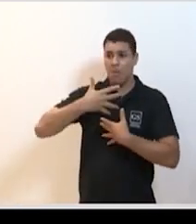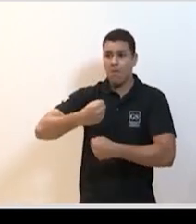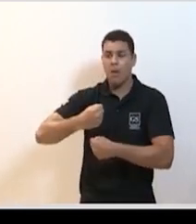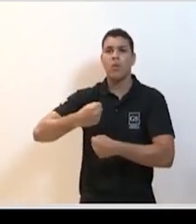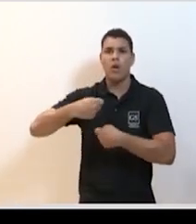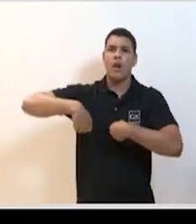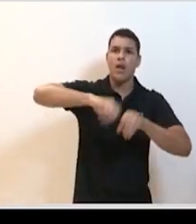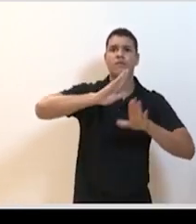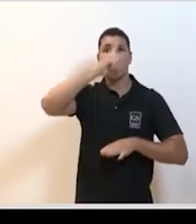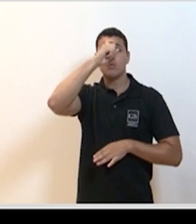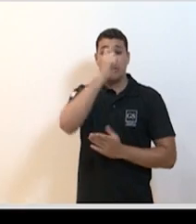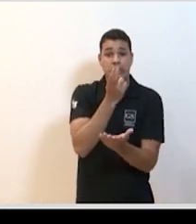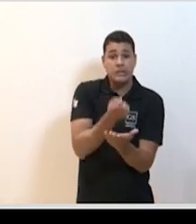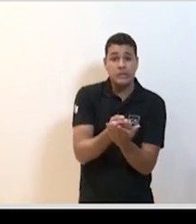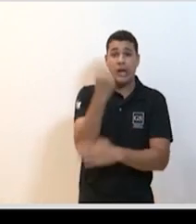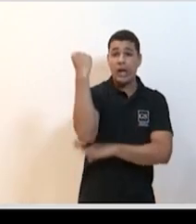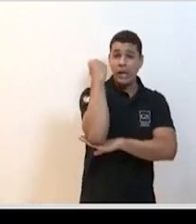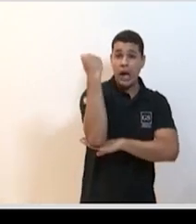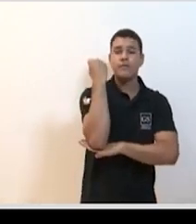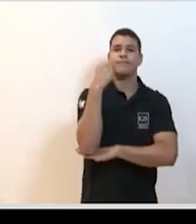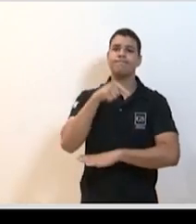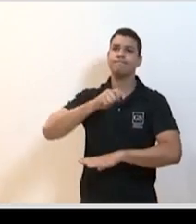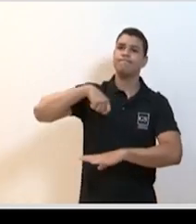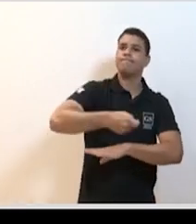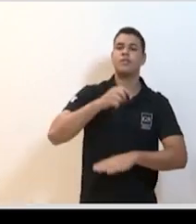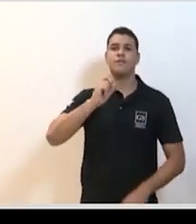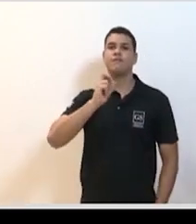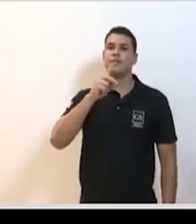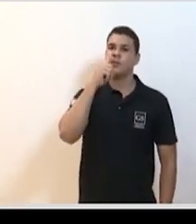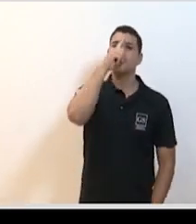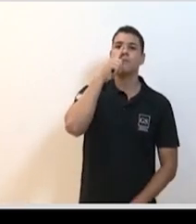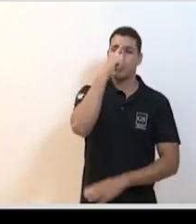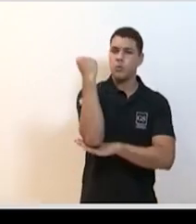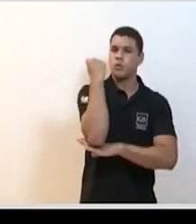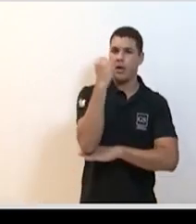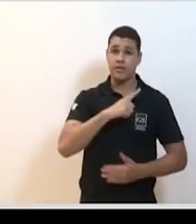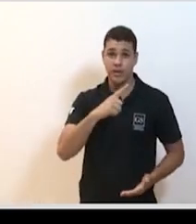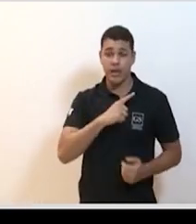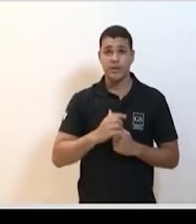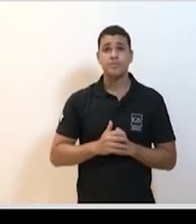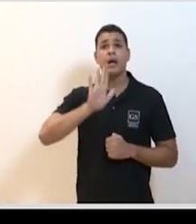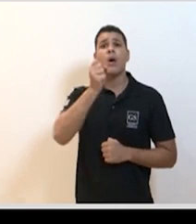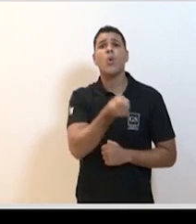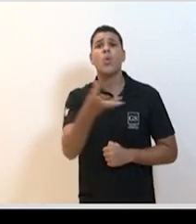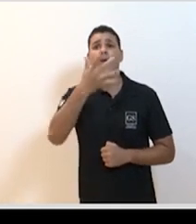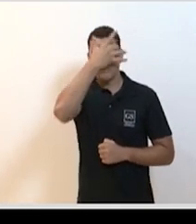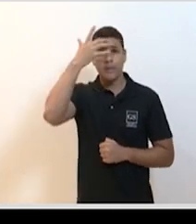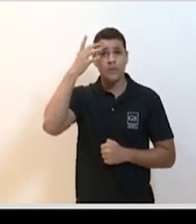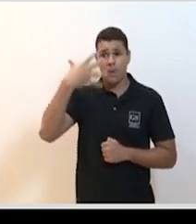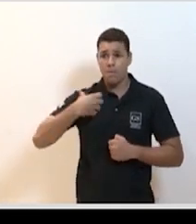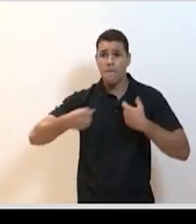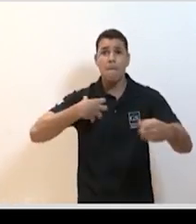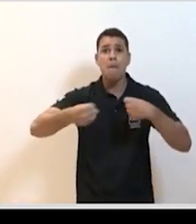esse novo vírus é detectado. Então, inicialmente, parece que muitas das pessoas que se infectam vão evoluir para formas